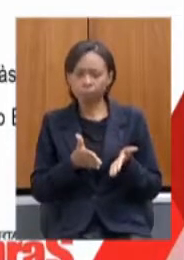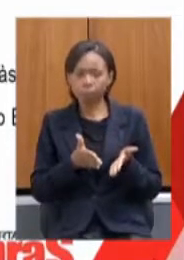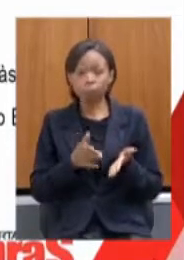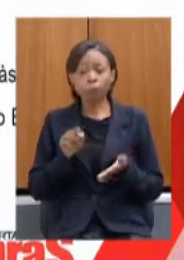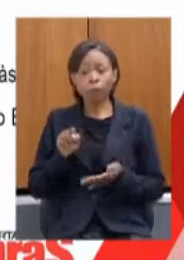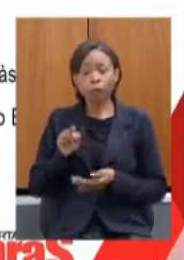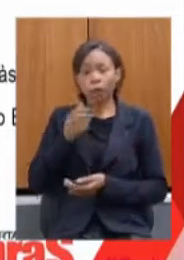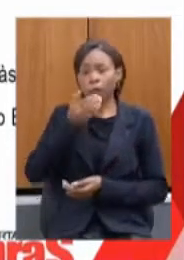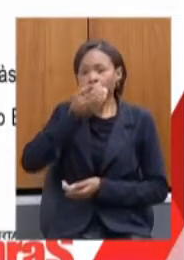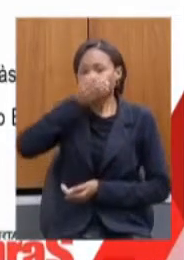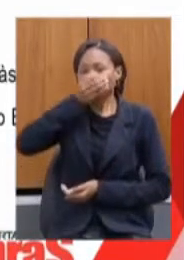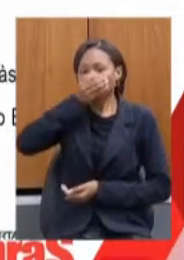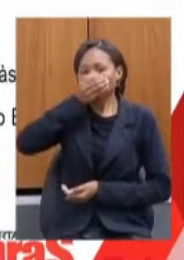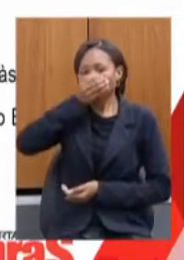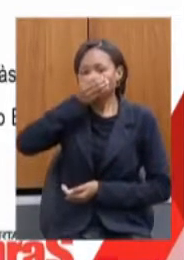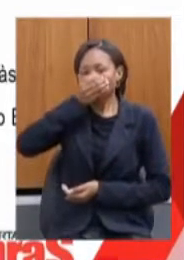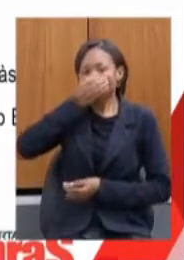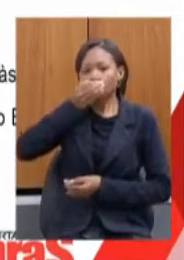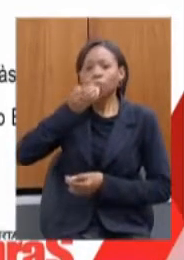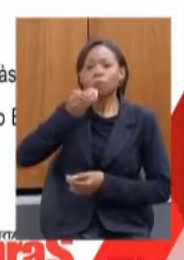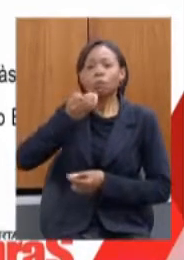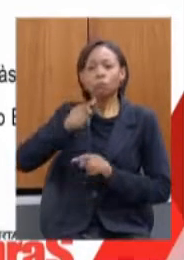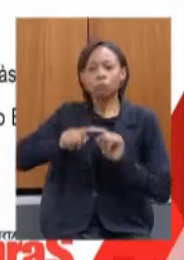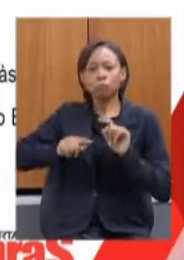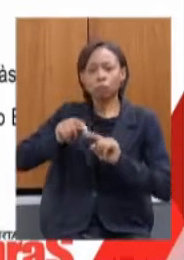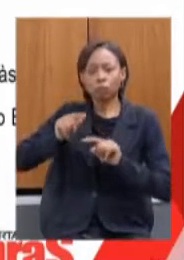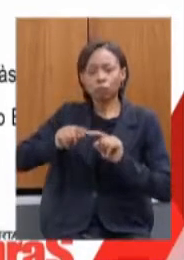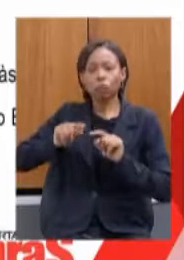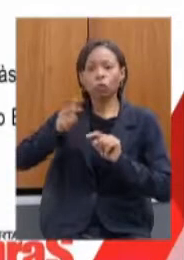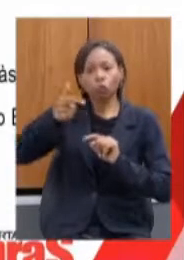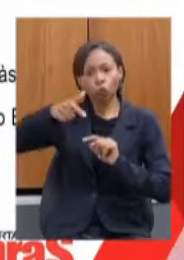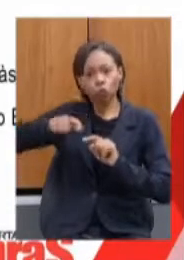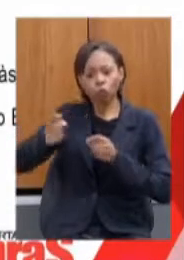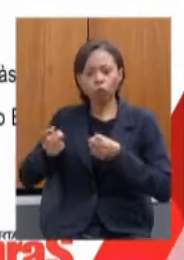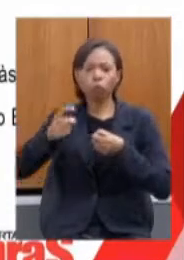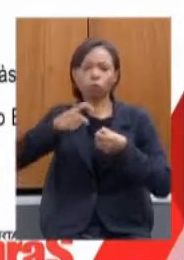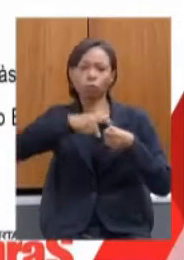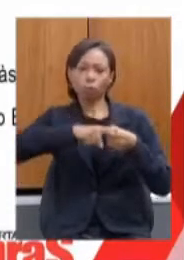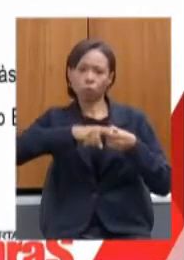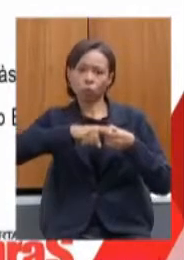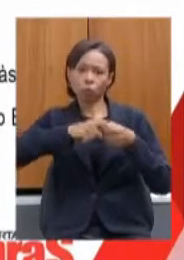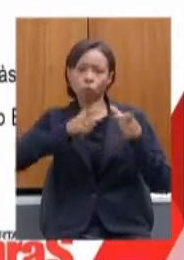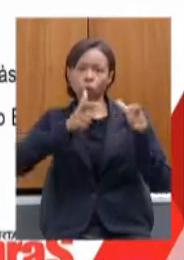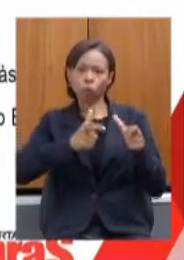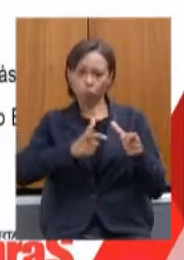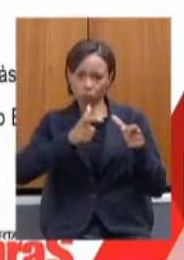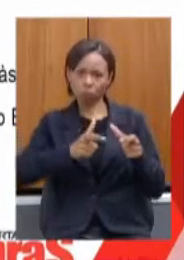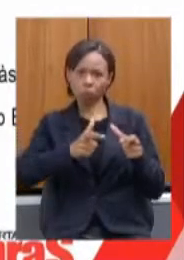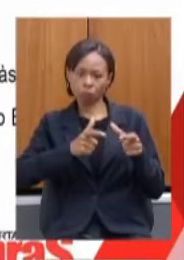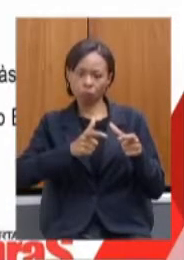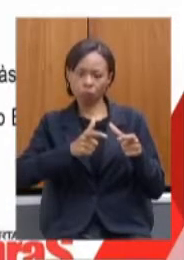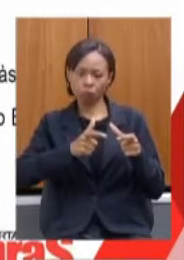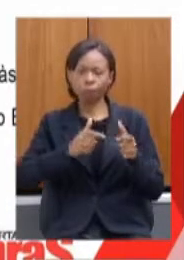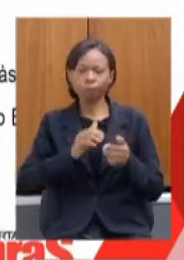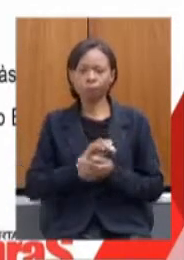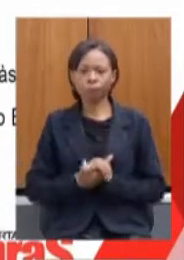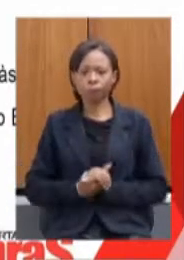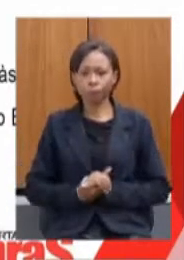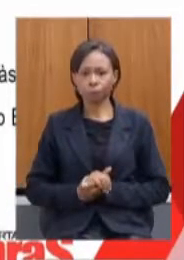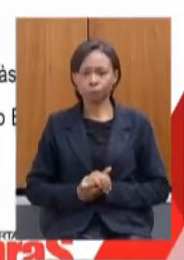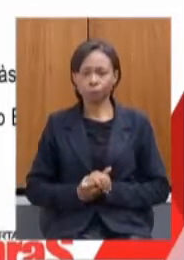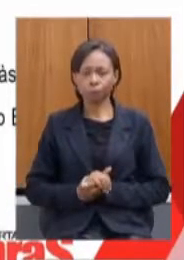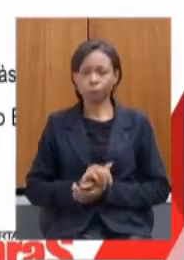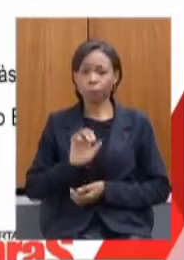respiradores serão retornados às suas unidades de origem. com relação a equipamentos de proteção